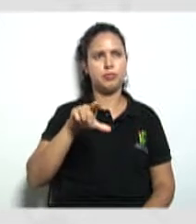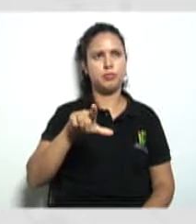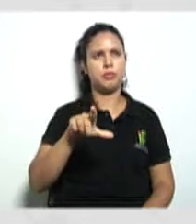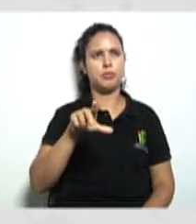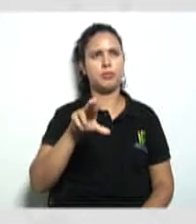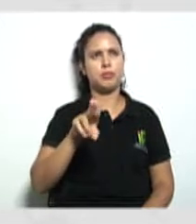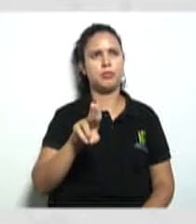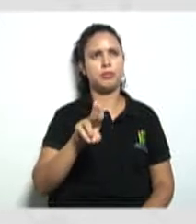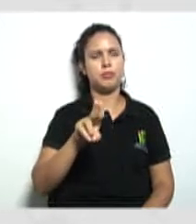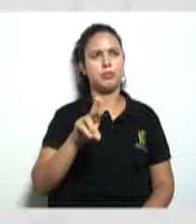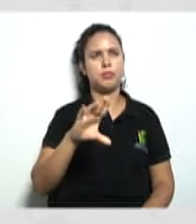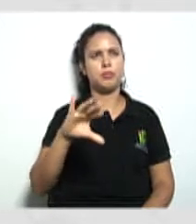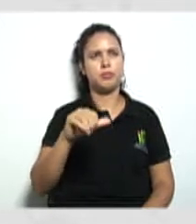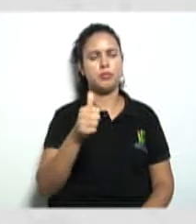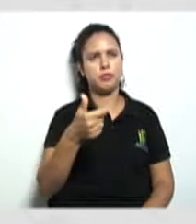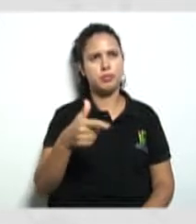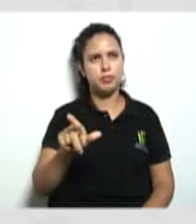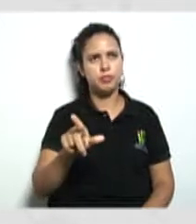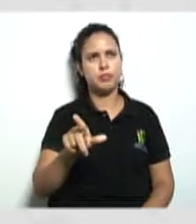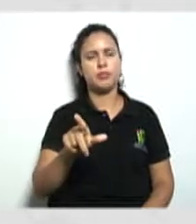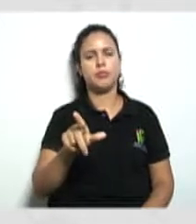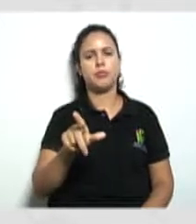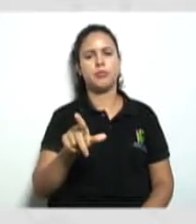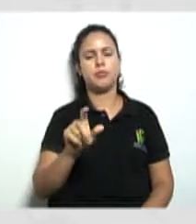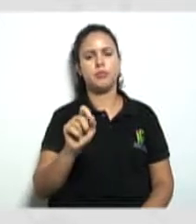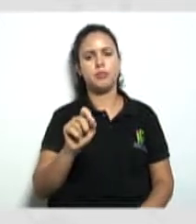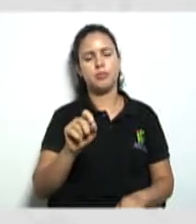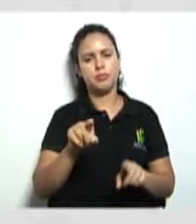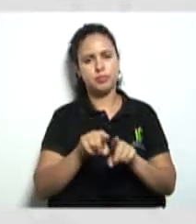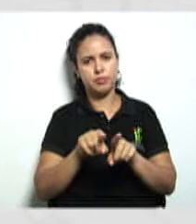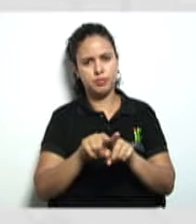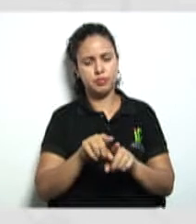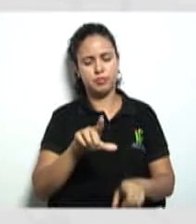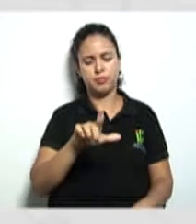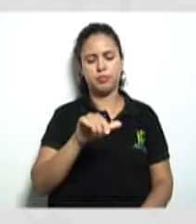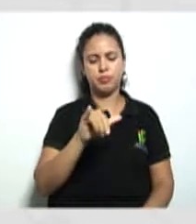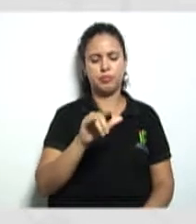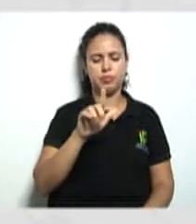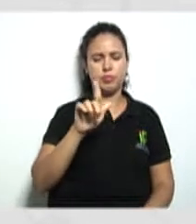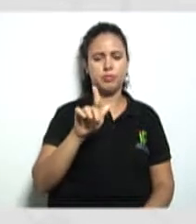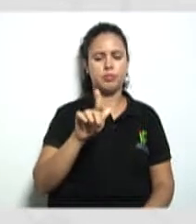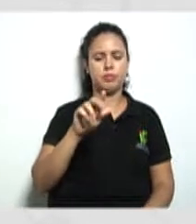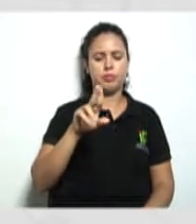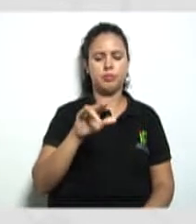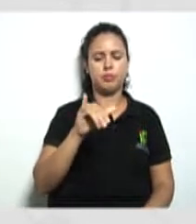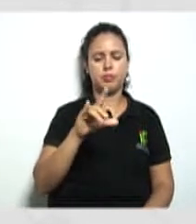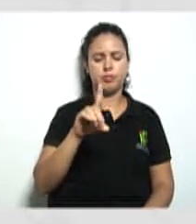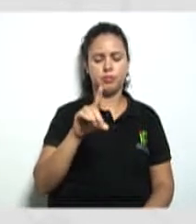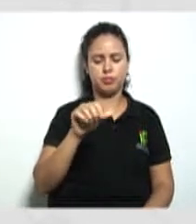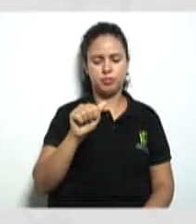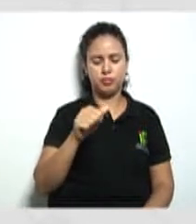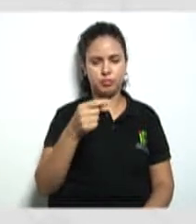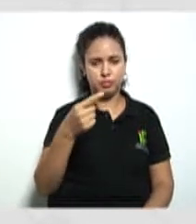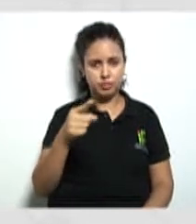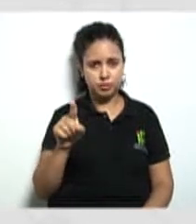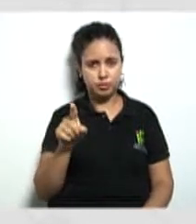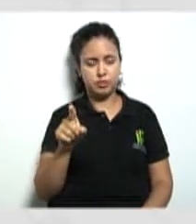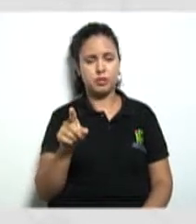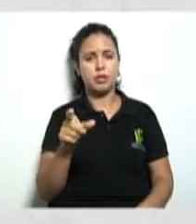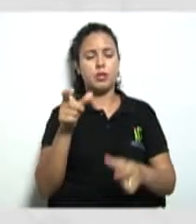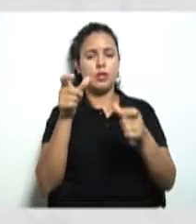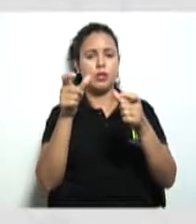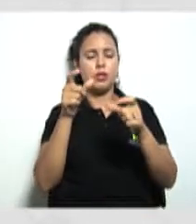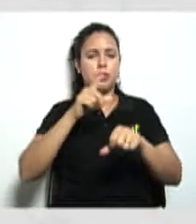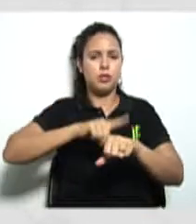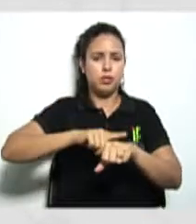que vamos supor em algum momento não é isso então isso aqui já vai estar previsto em que momento vai se dar essa